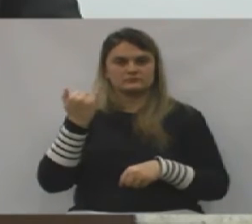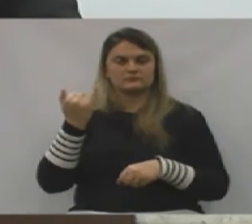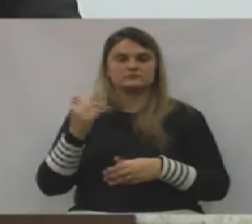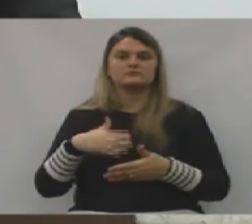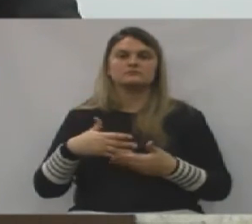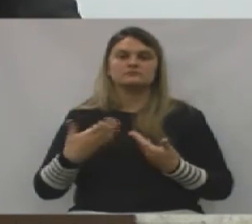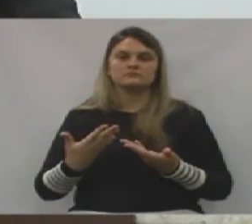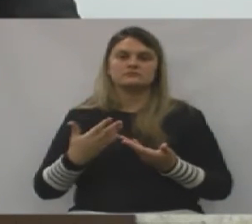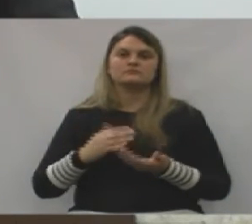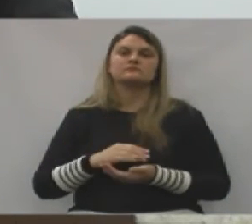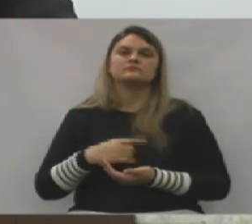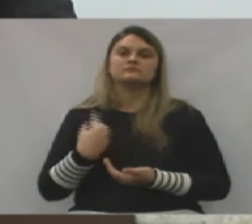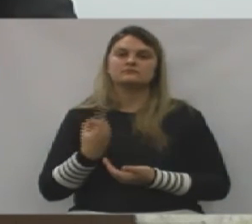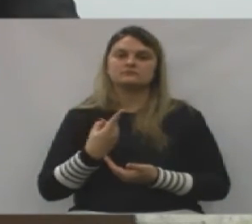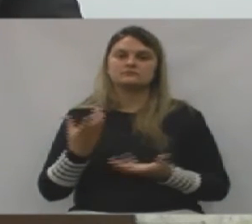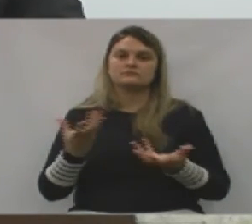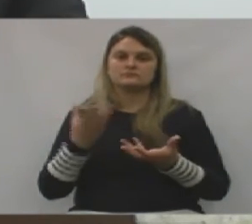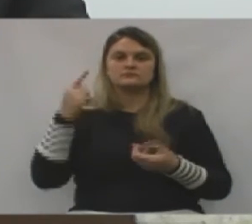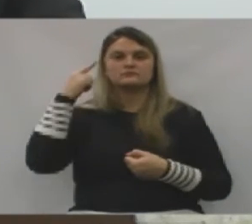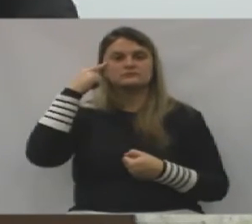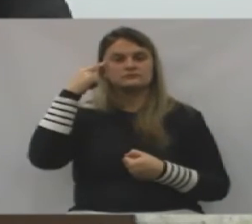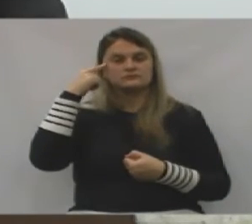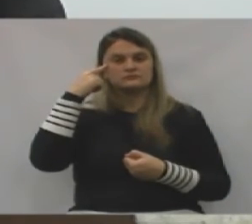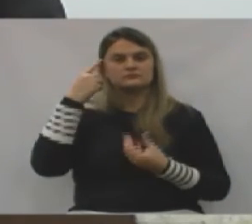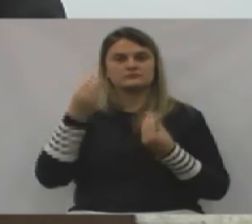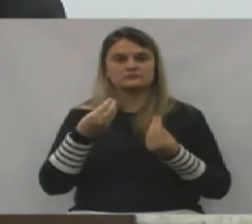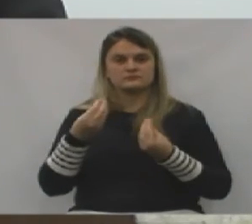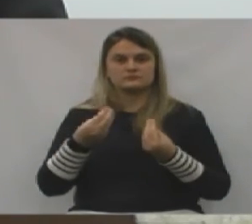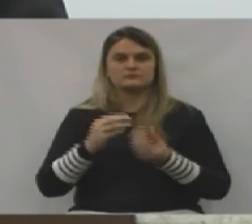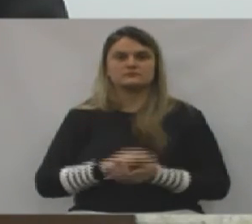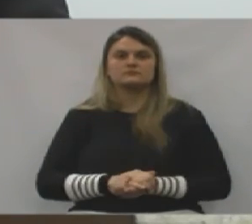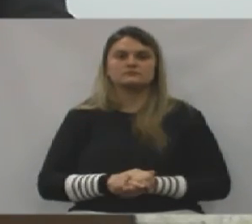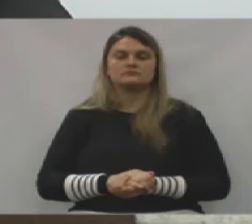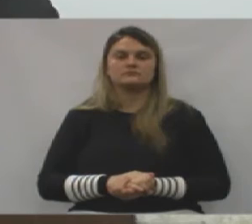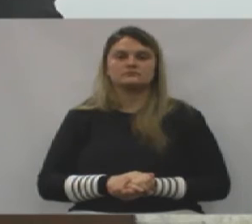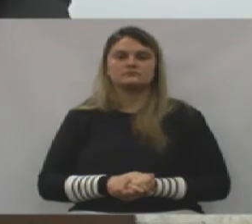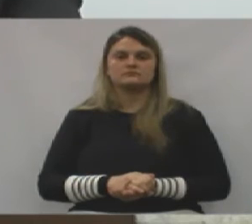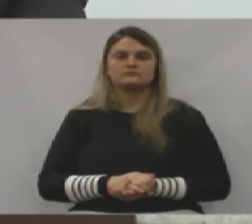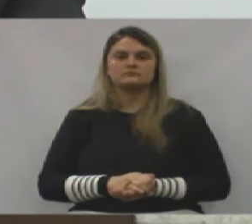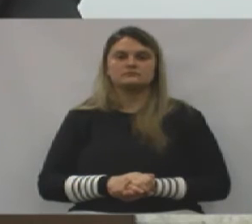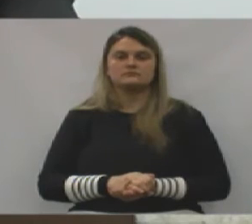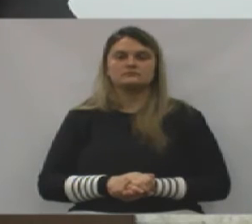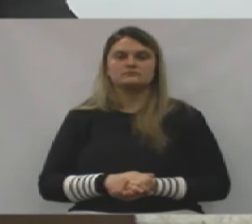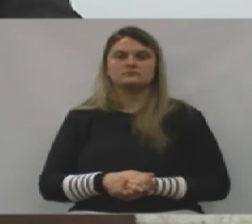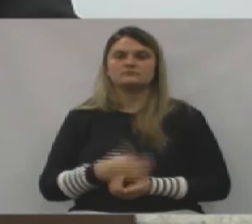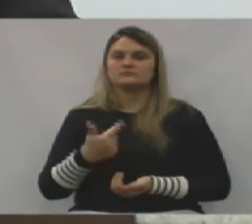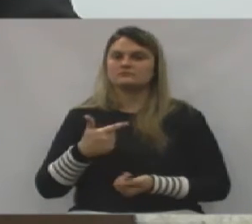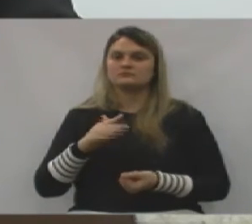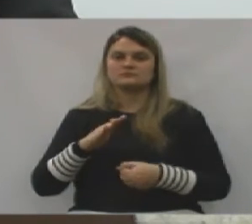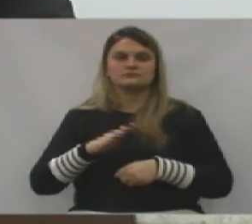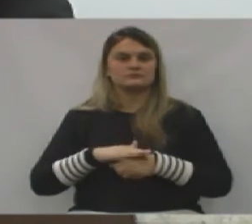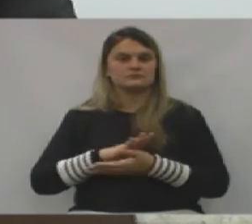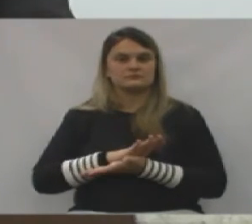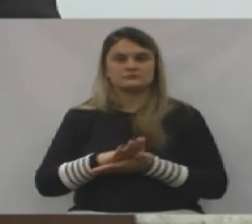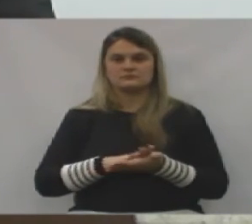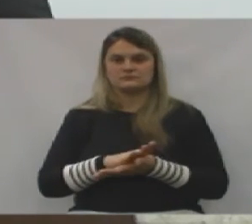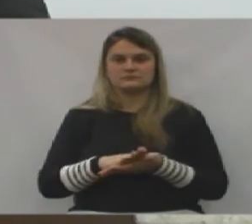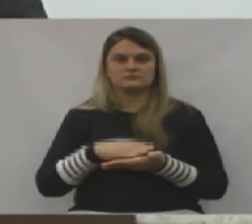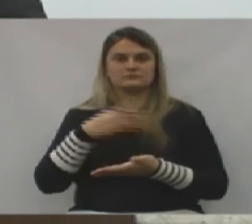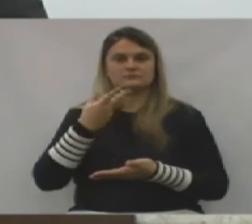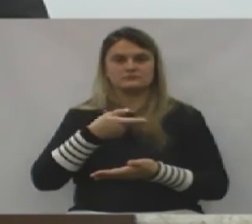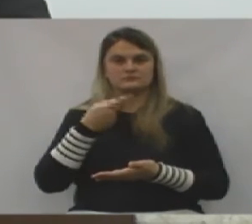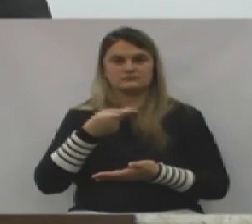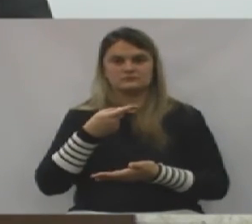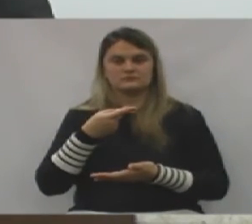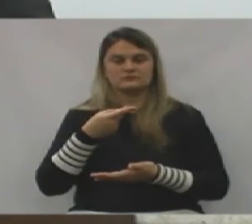Então, nós devemos pensar nesse sentido. Então, como não temos nada mais a